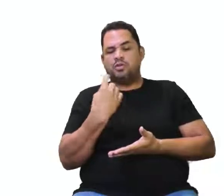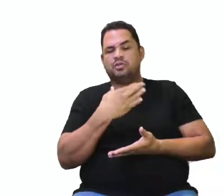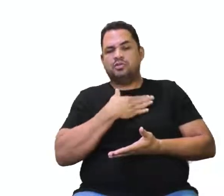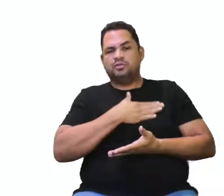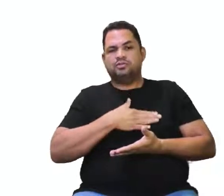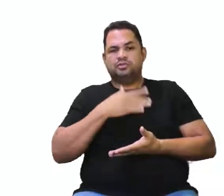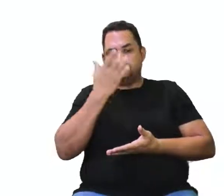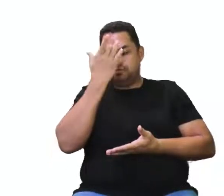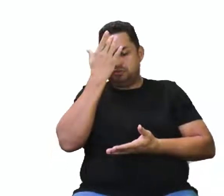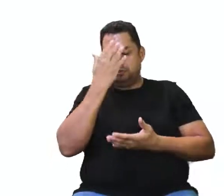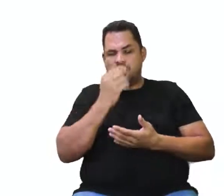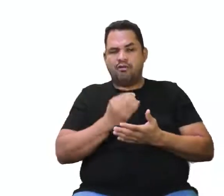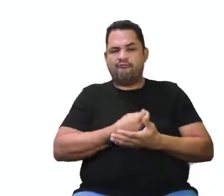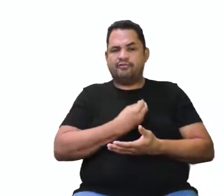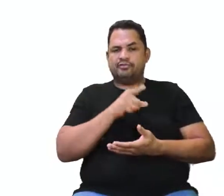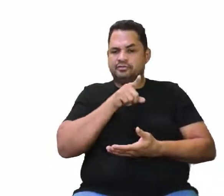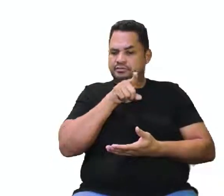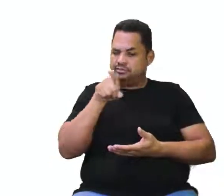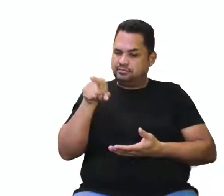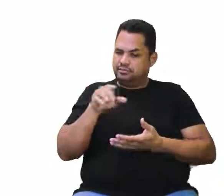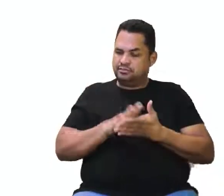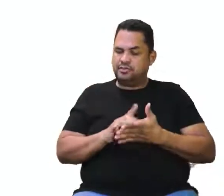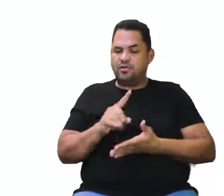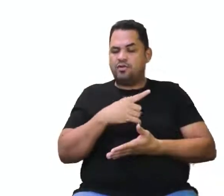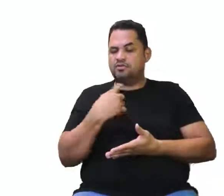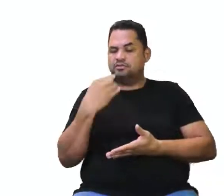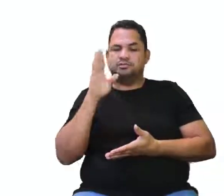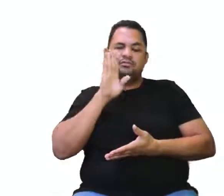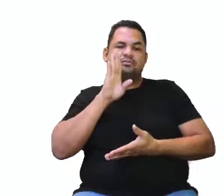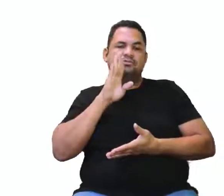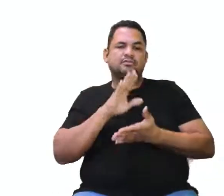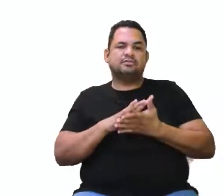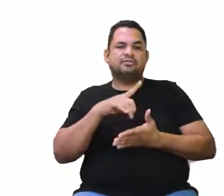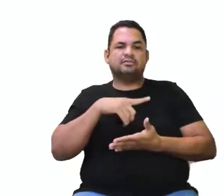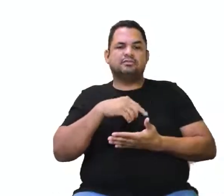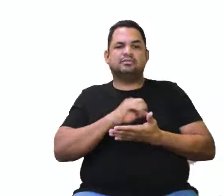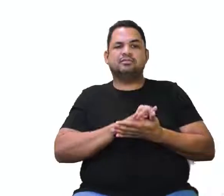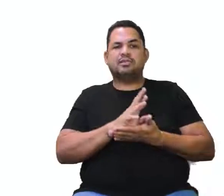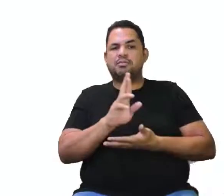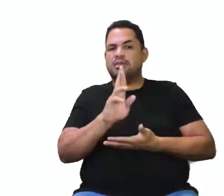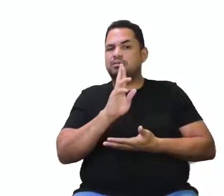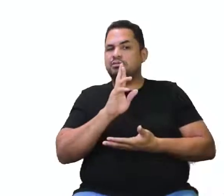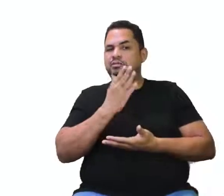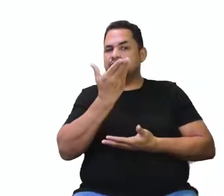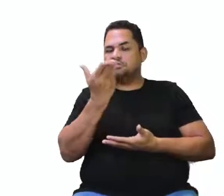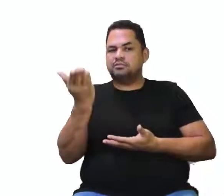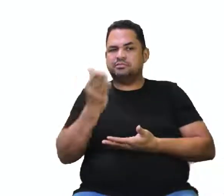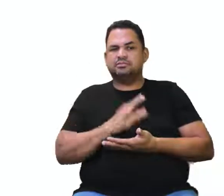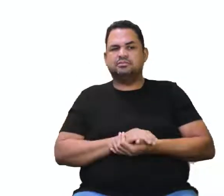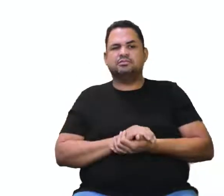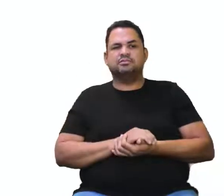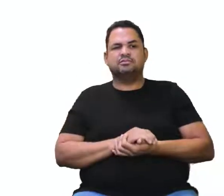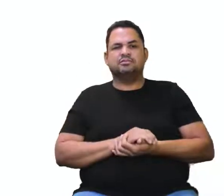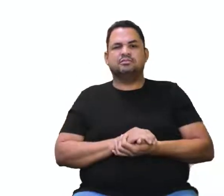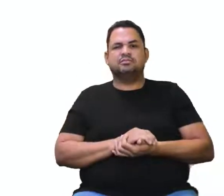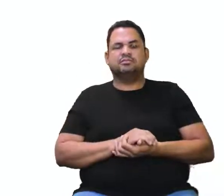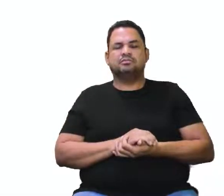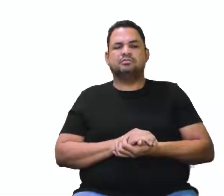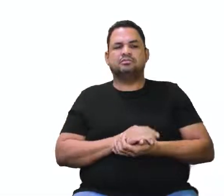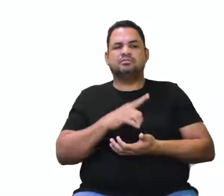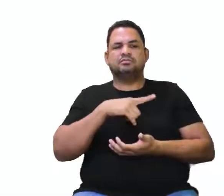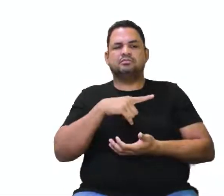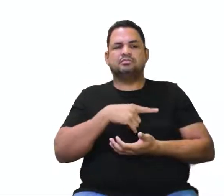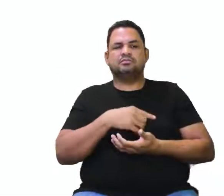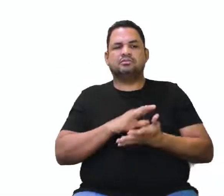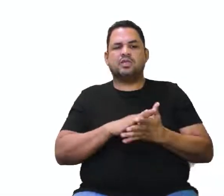vocês, olha como nós somos legais, né, professora? Sim. Então, a gente tem uma chave de resposta. A chave de resposta tem dois